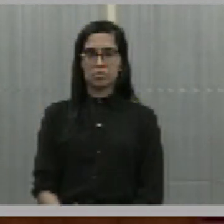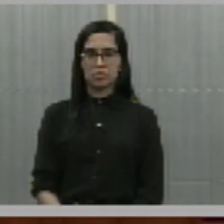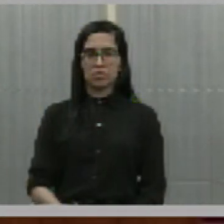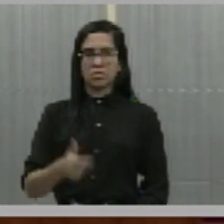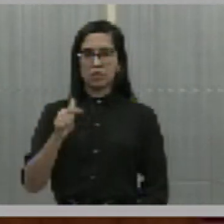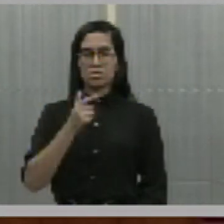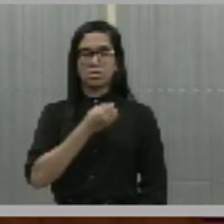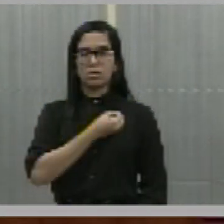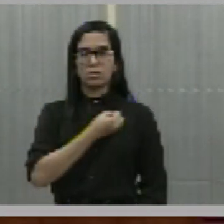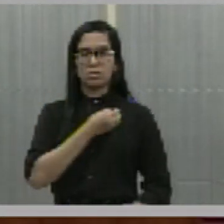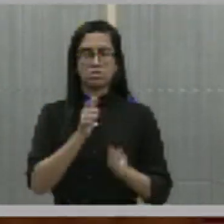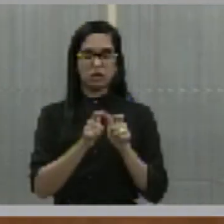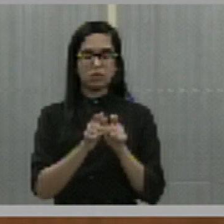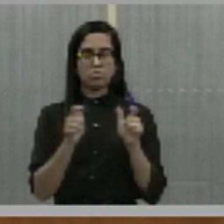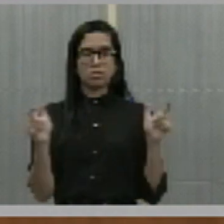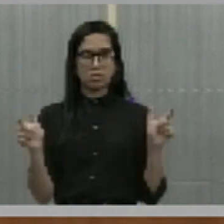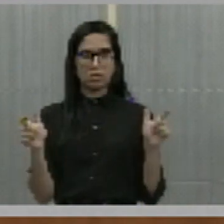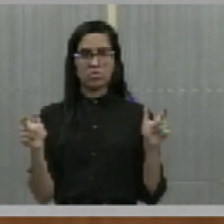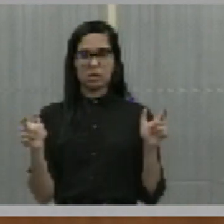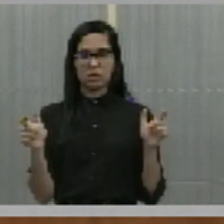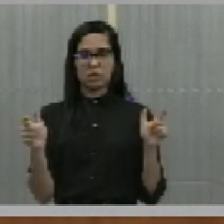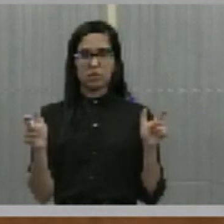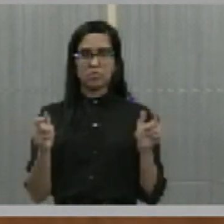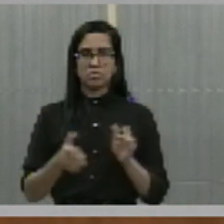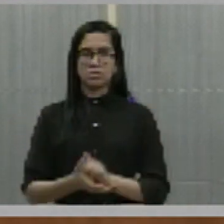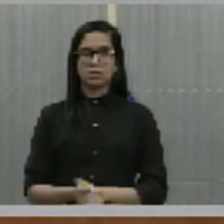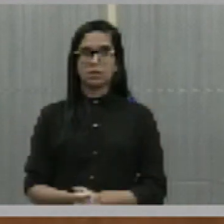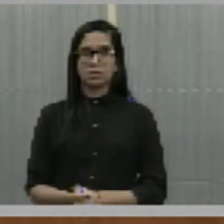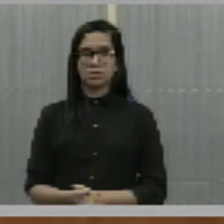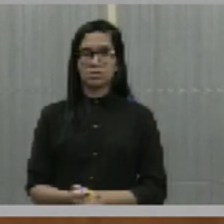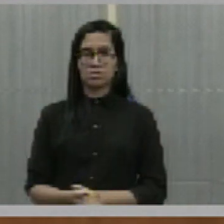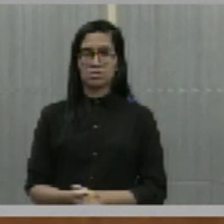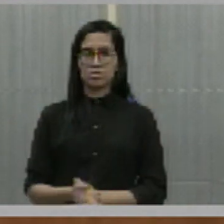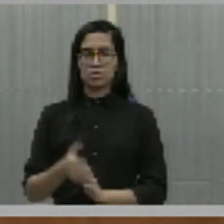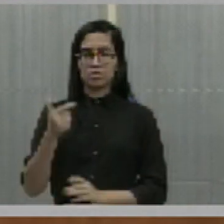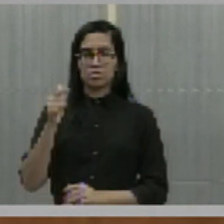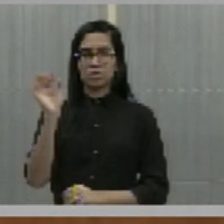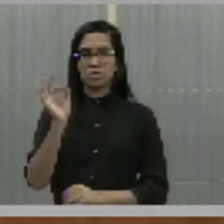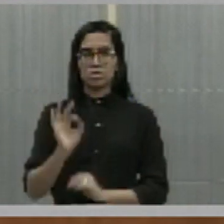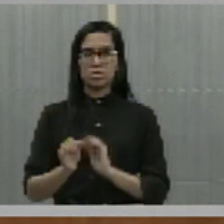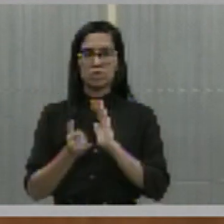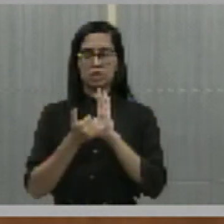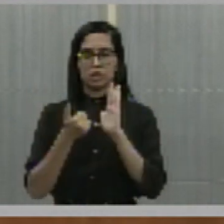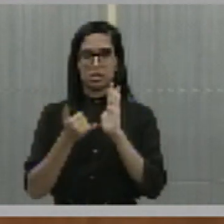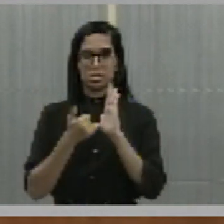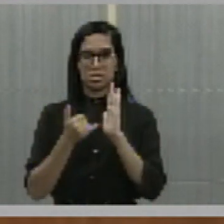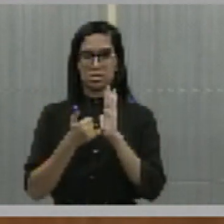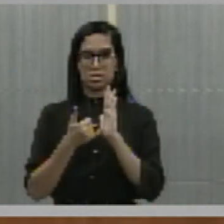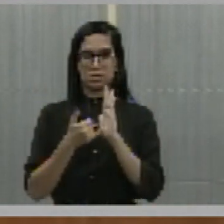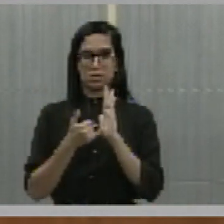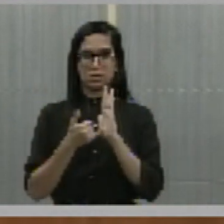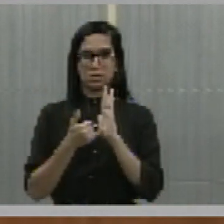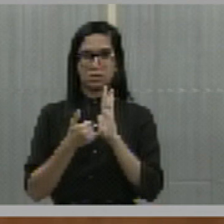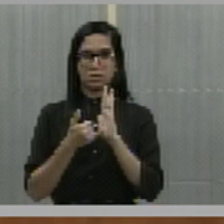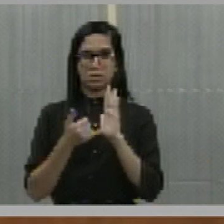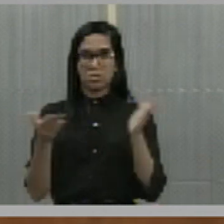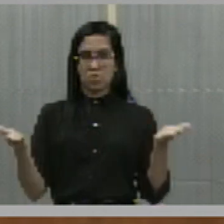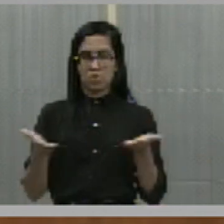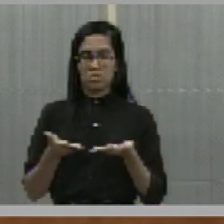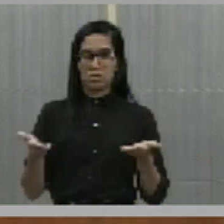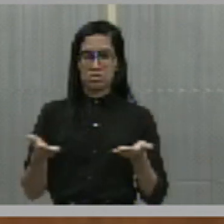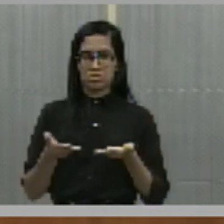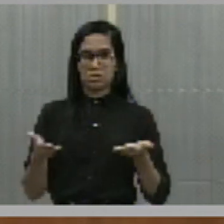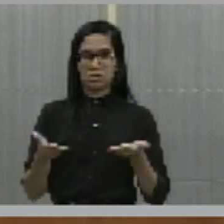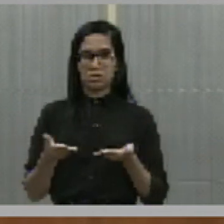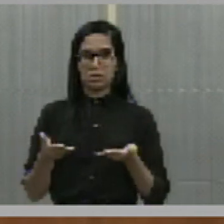coro pela deliberação das matérias, não temos nenhum outro deputado escrito aqui para